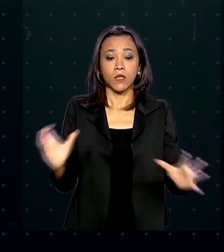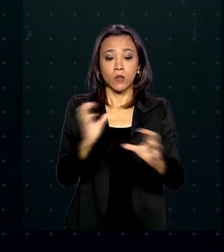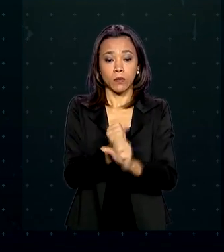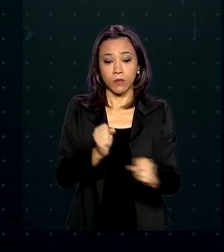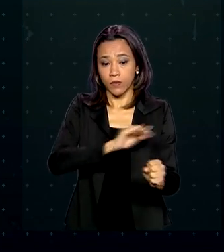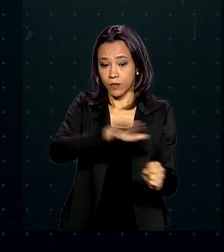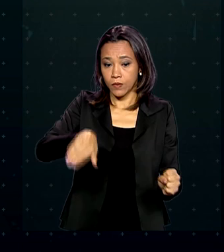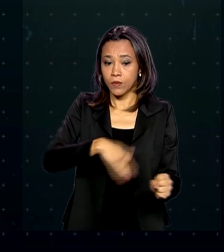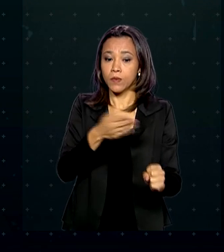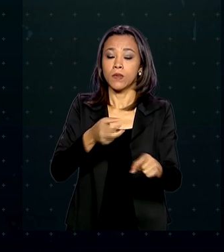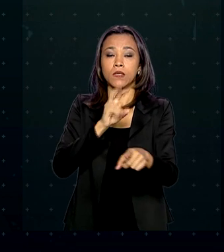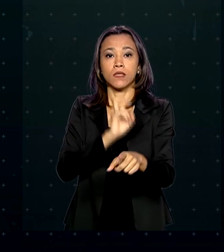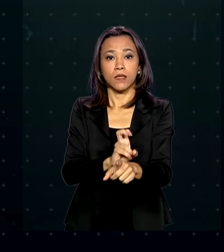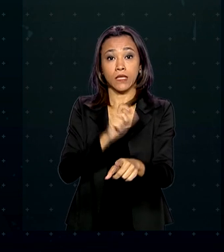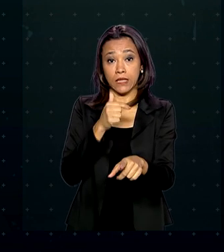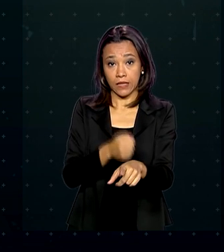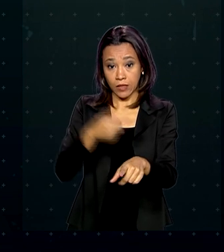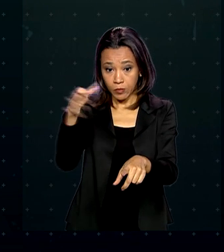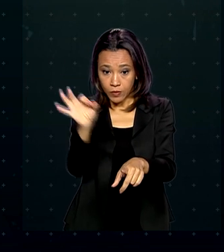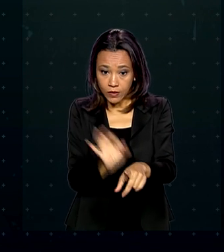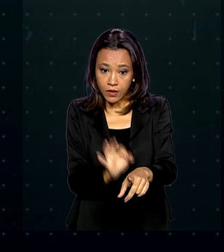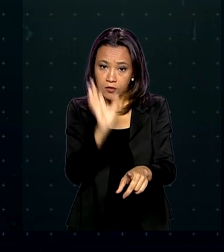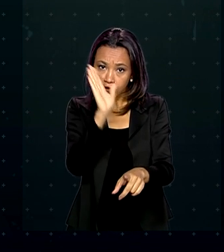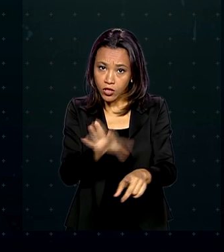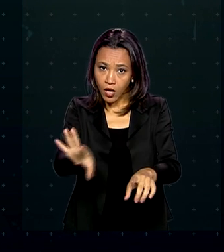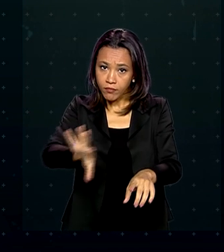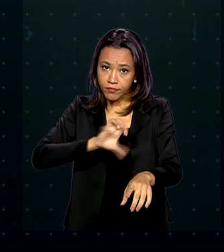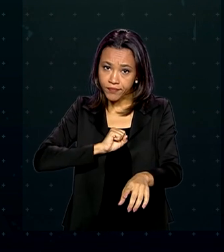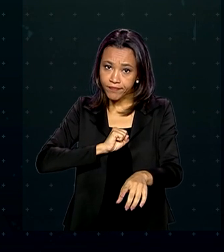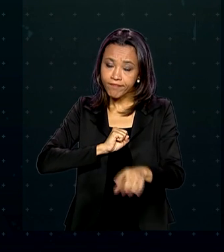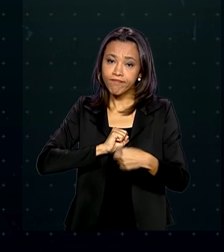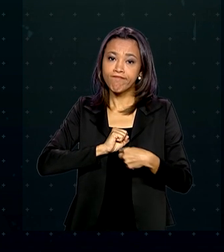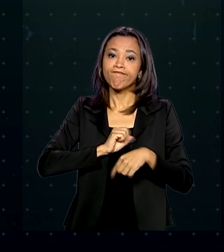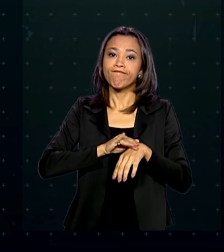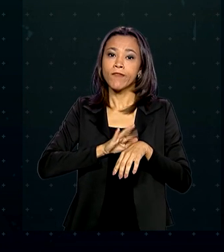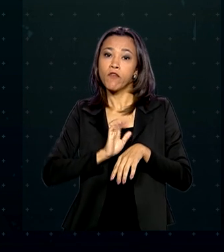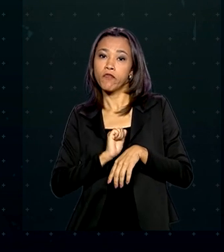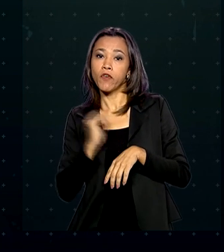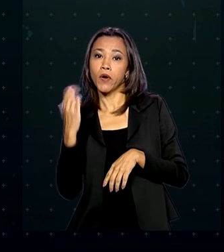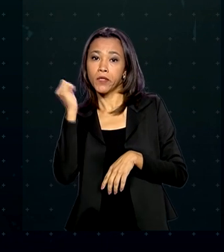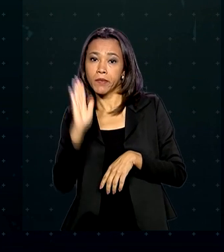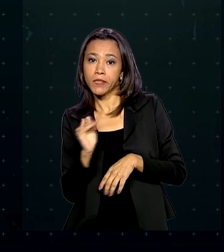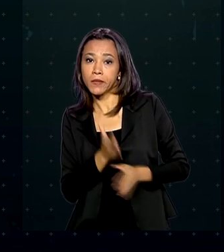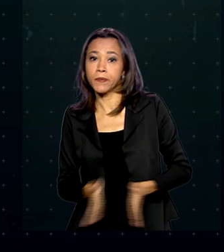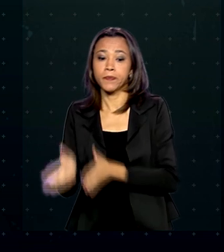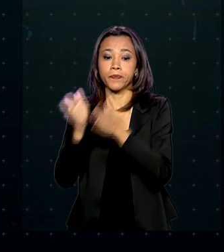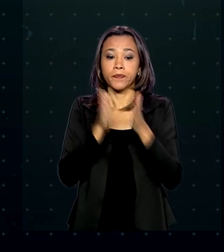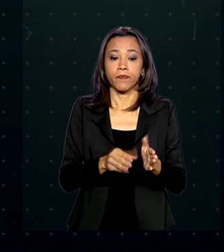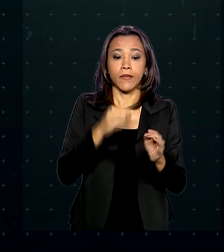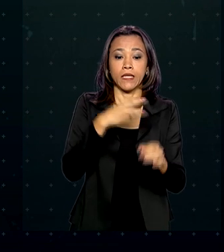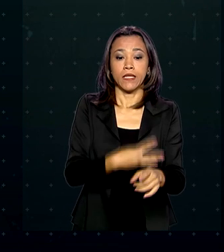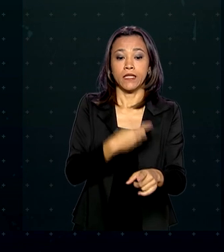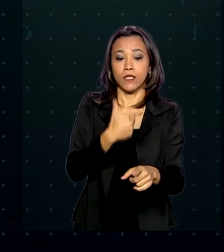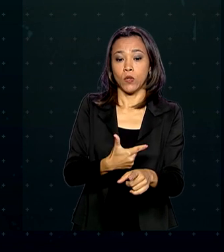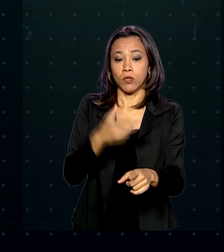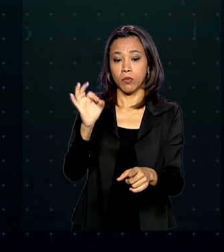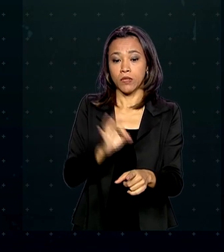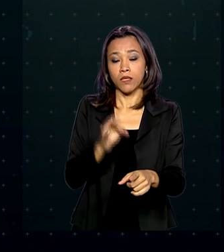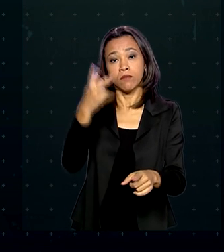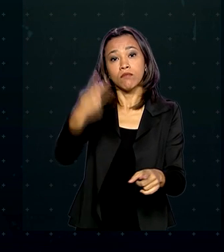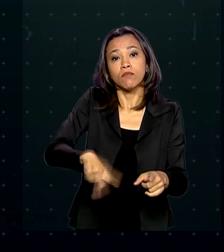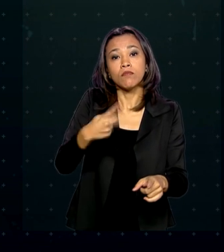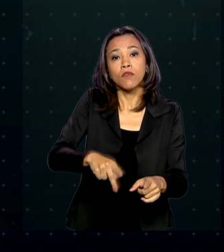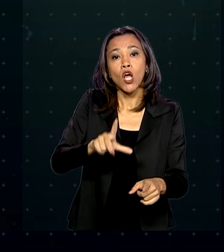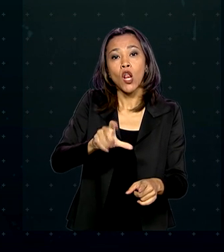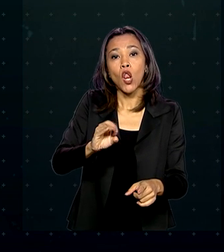casos, 57% foram contraídos fora do país. 32% são de transmissão local,